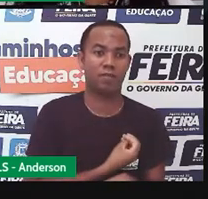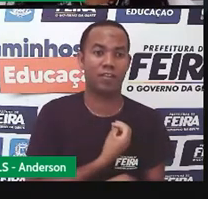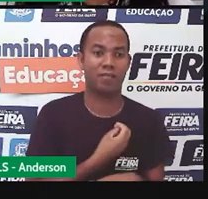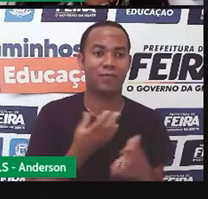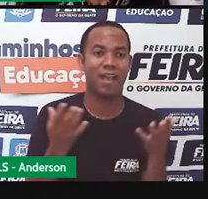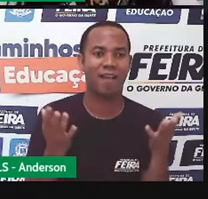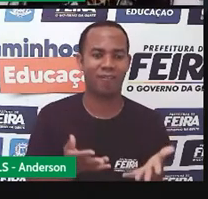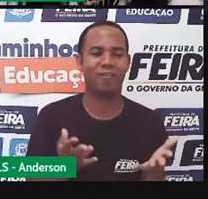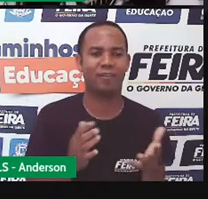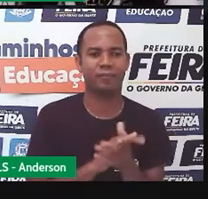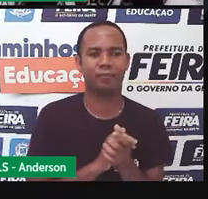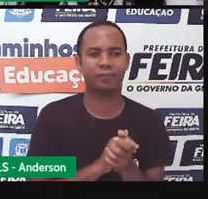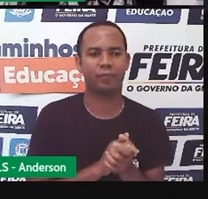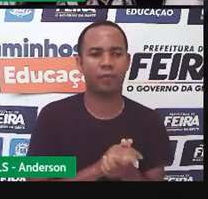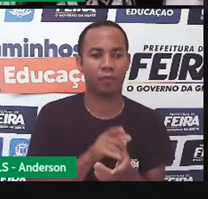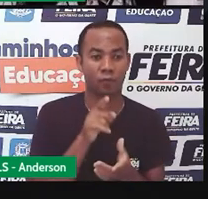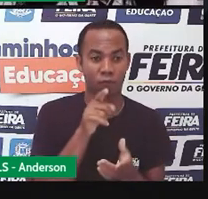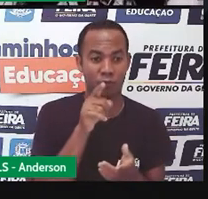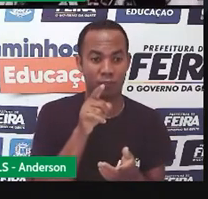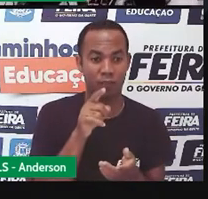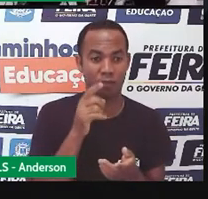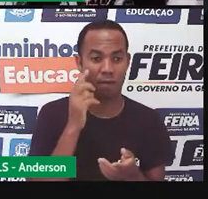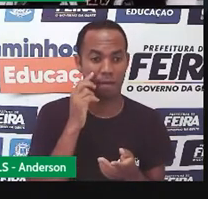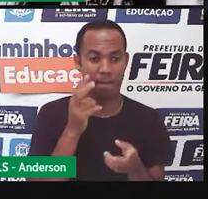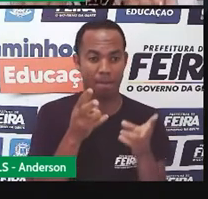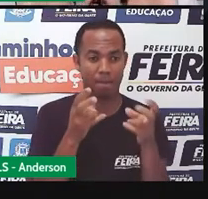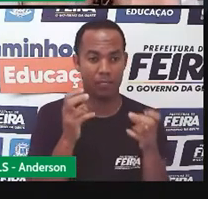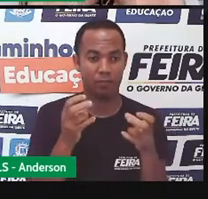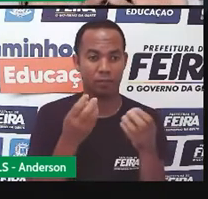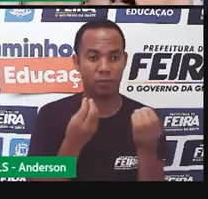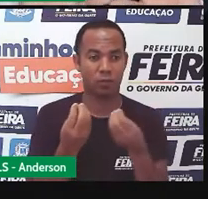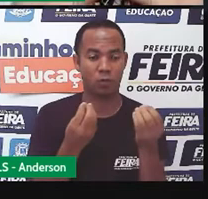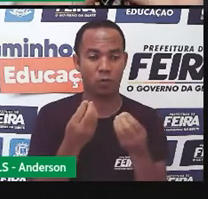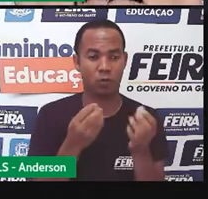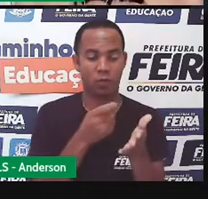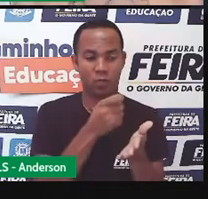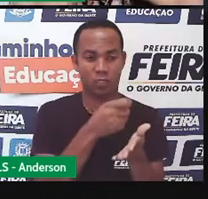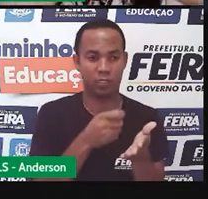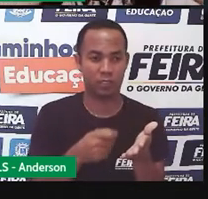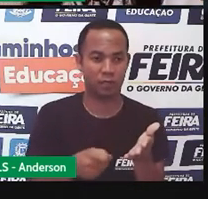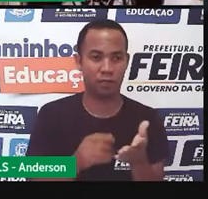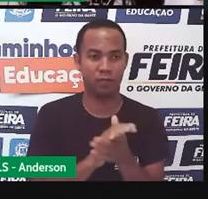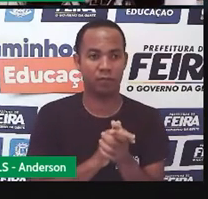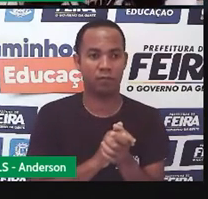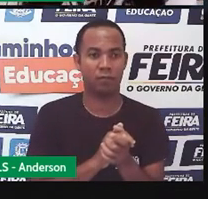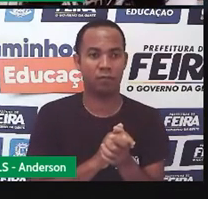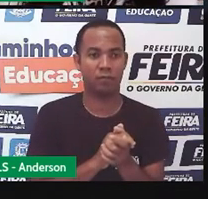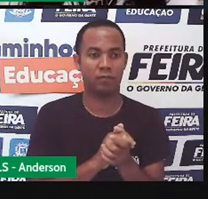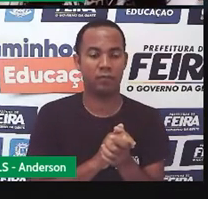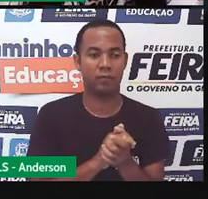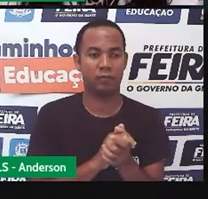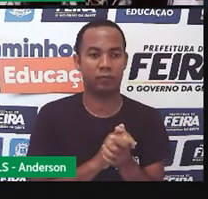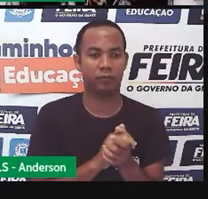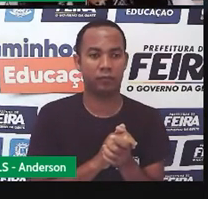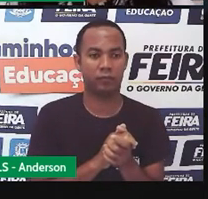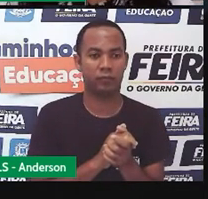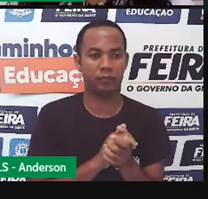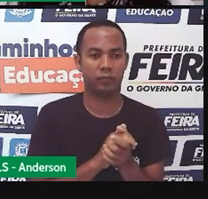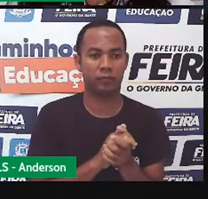agora. Você viu como foi que a Pró escreveu? a manchete bem destacada.